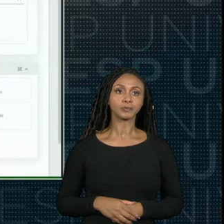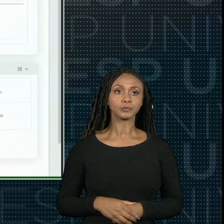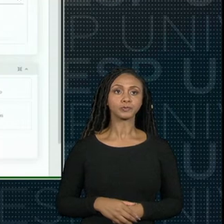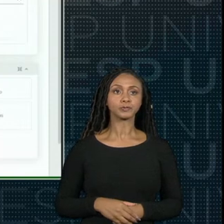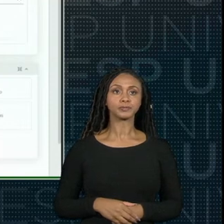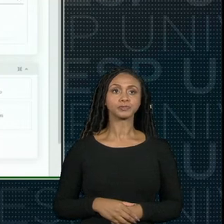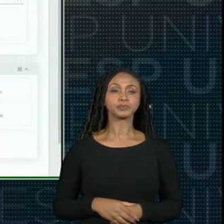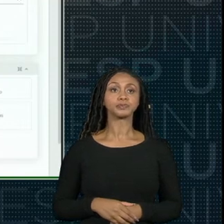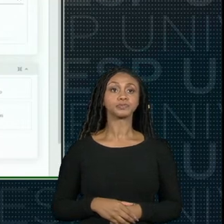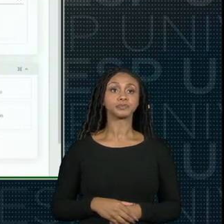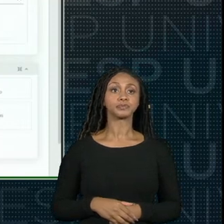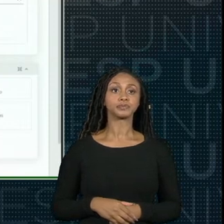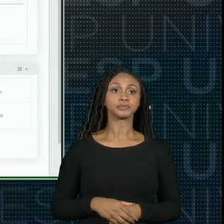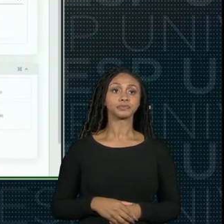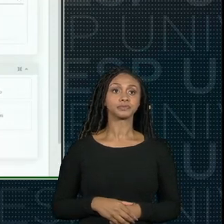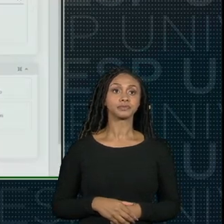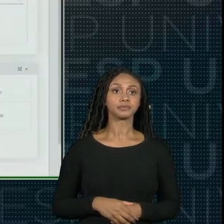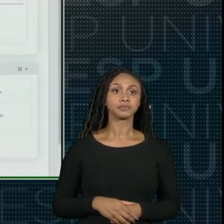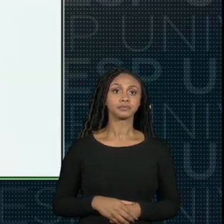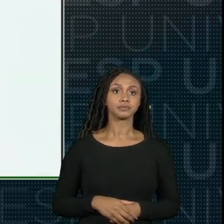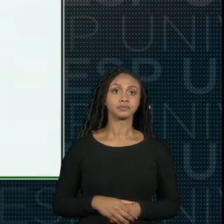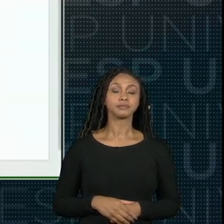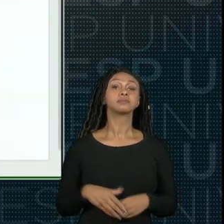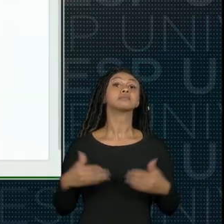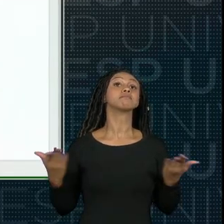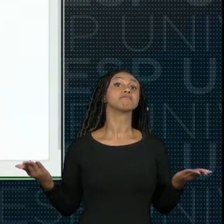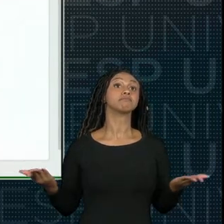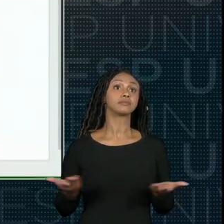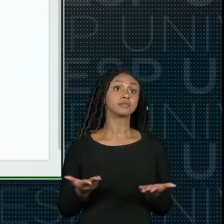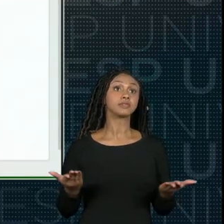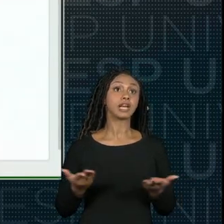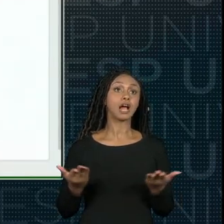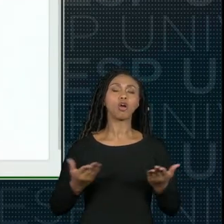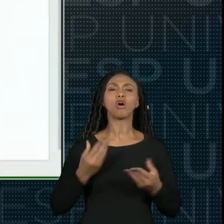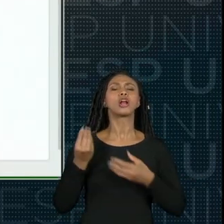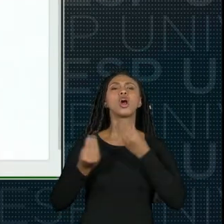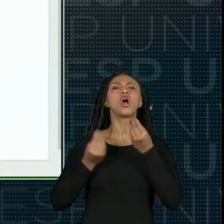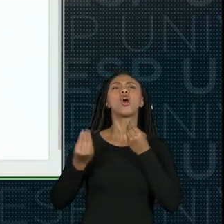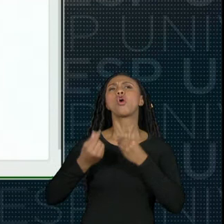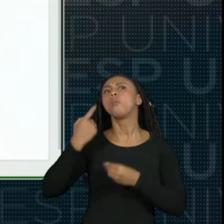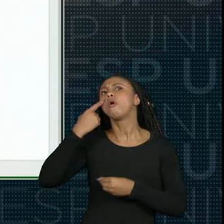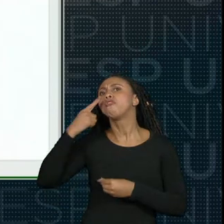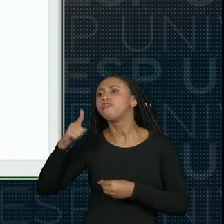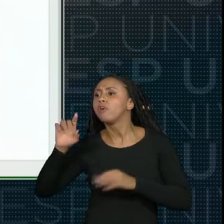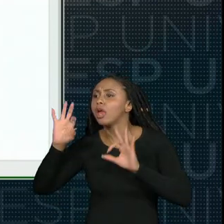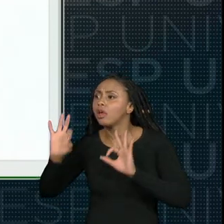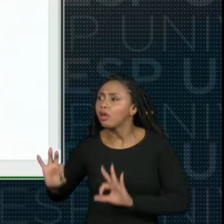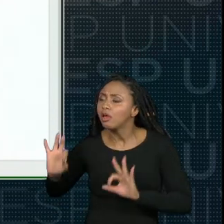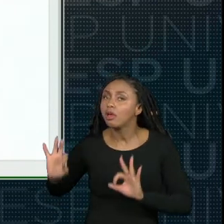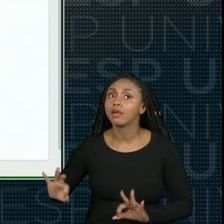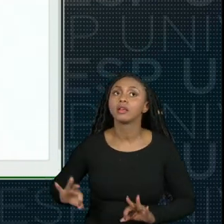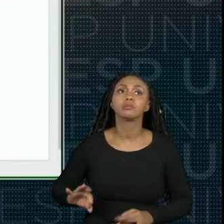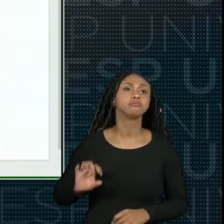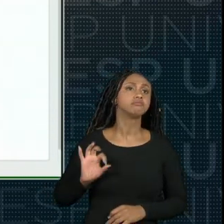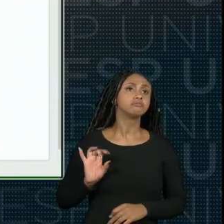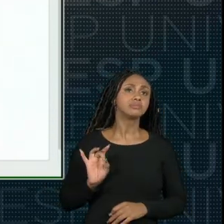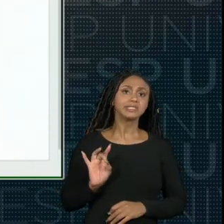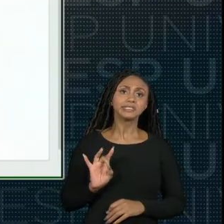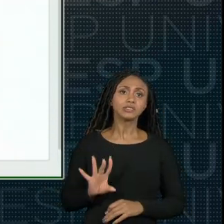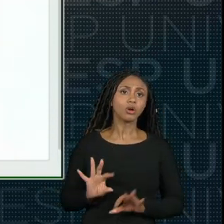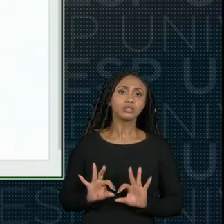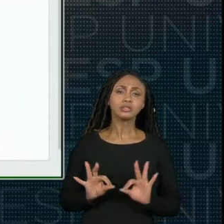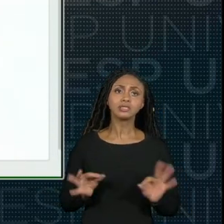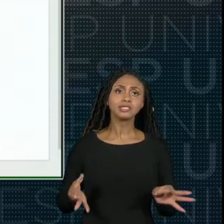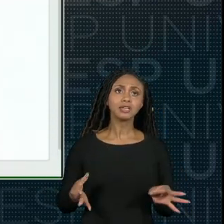e agora para fazer essa conferência ele simplesmente clica clica nessa segunda